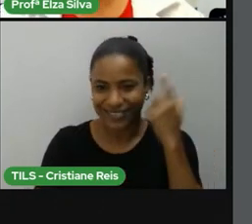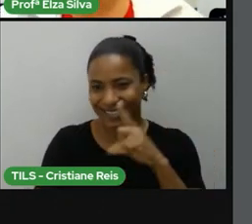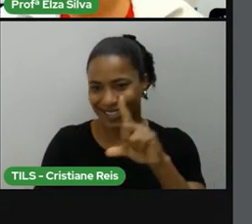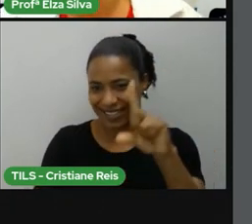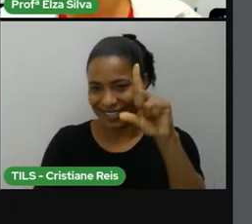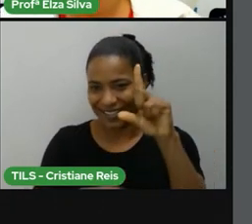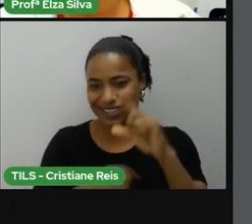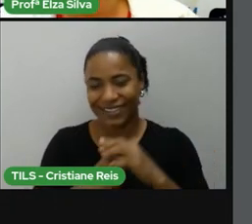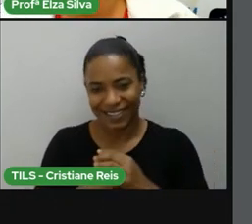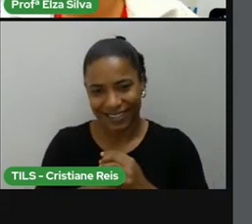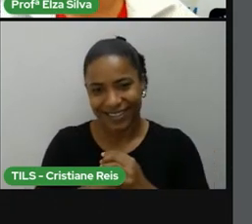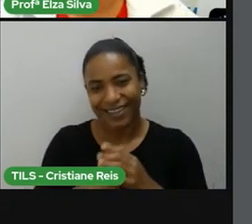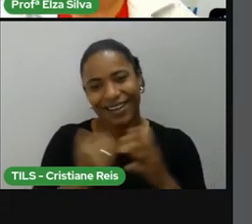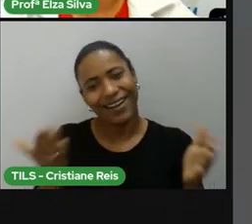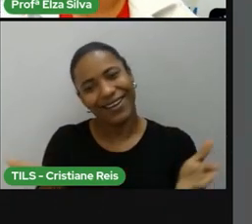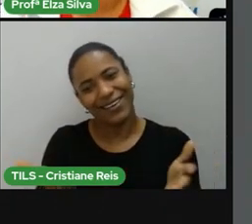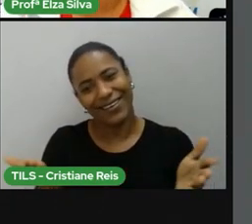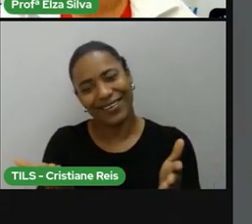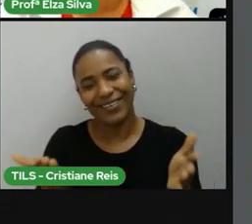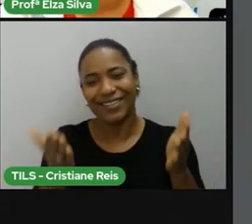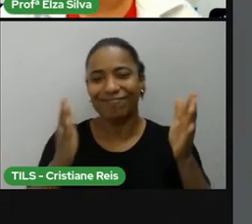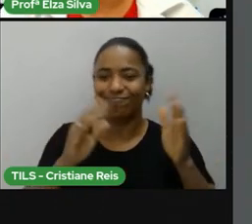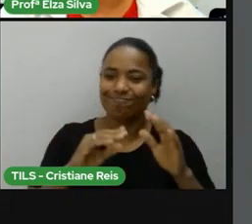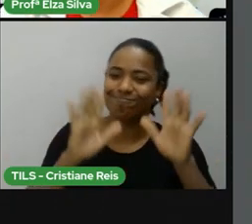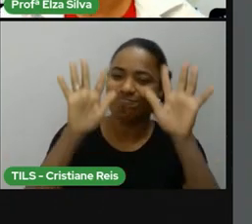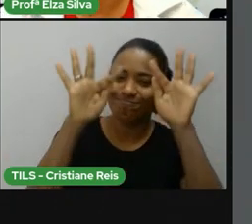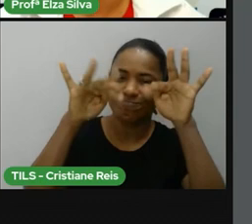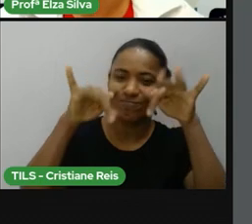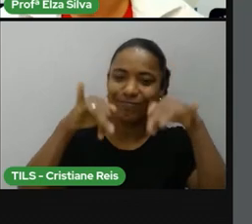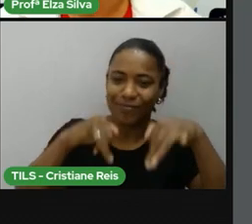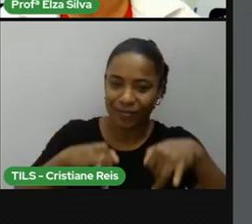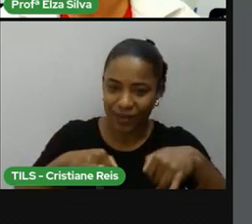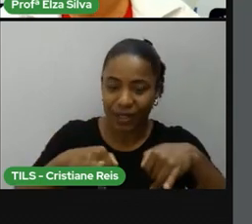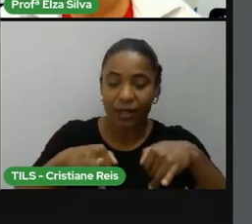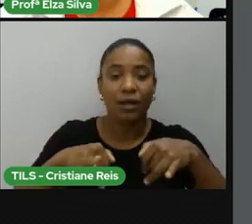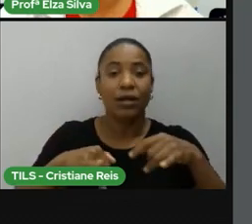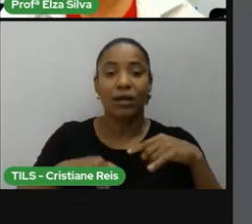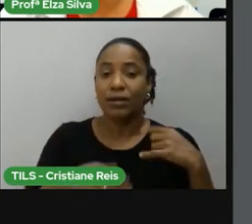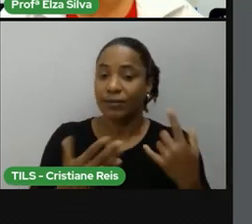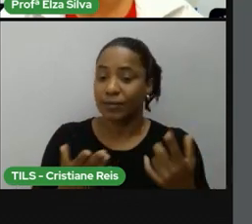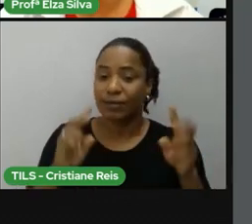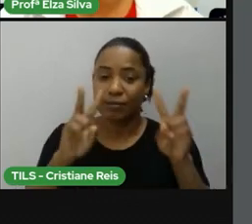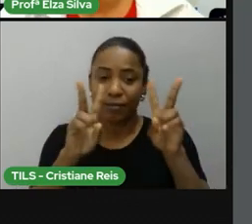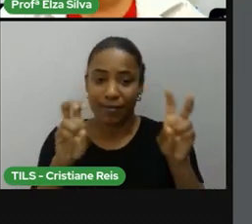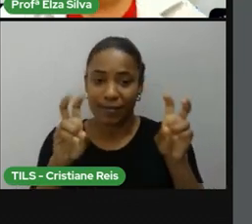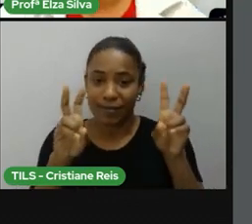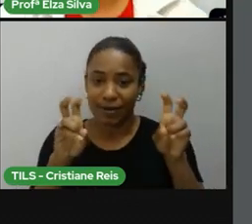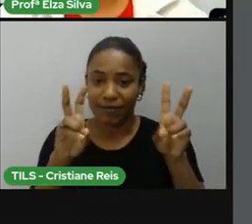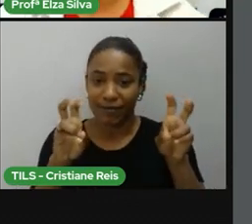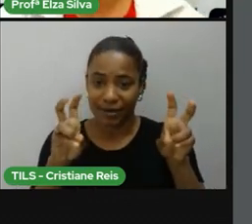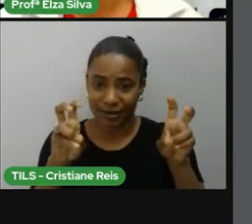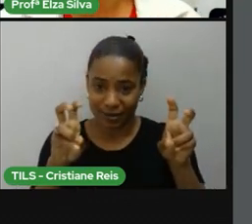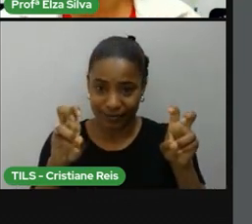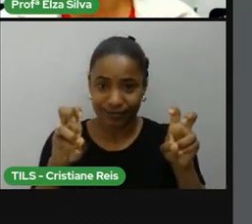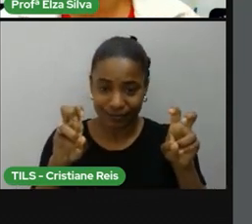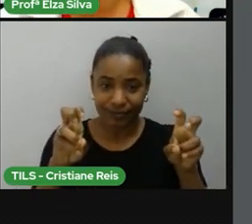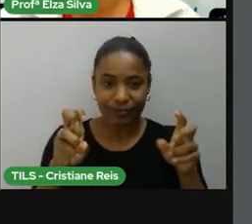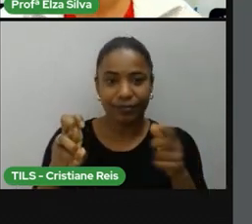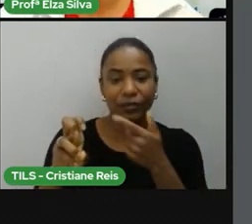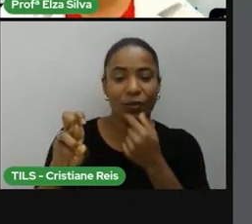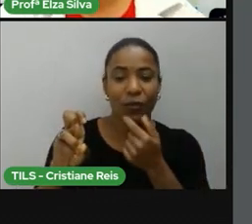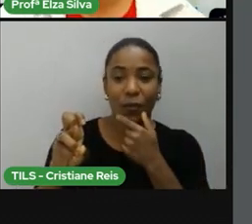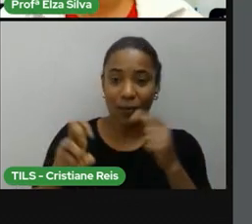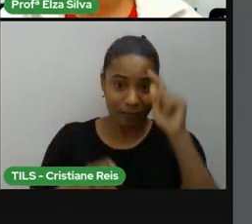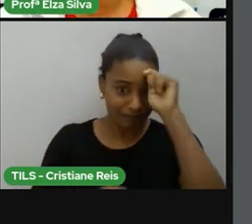É chegada a hora de nos despedirmos e eu trago para vocês uma frase dessa personalidade